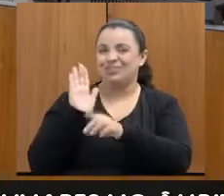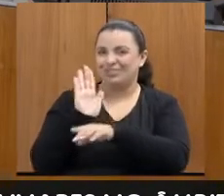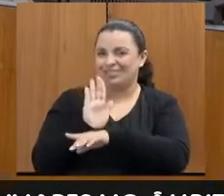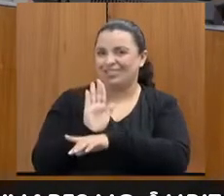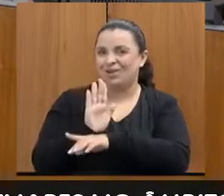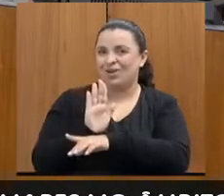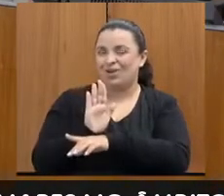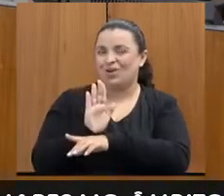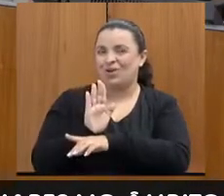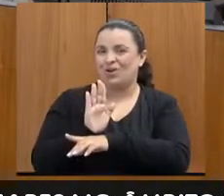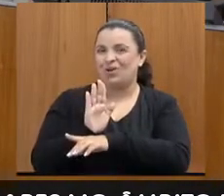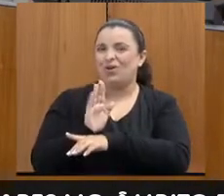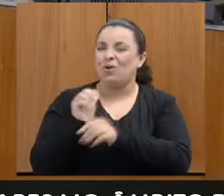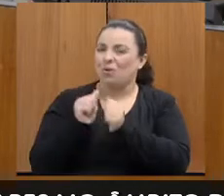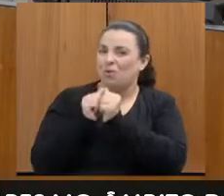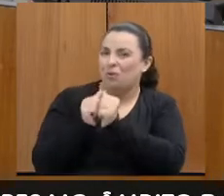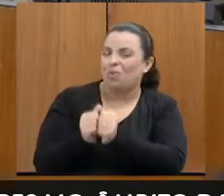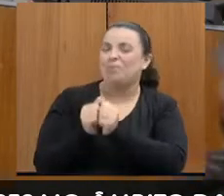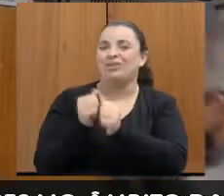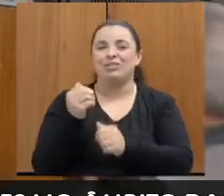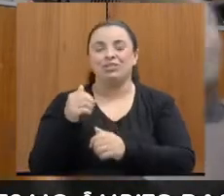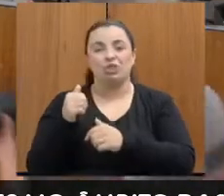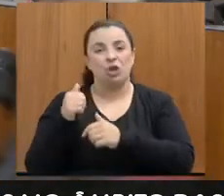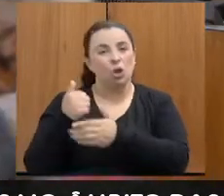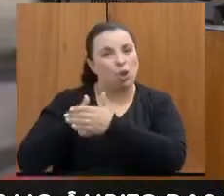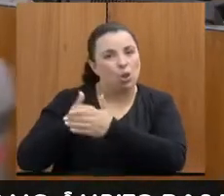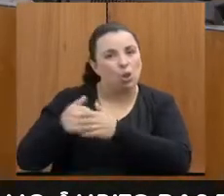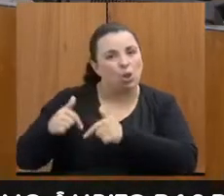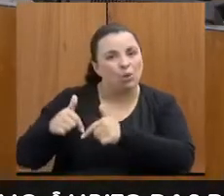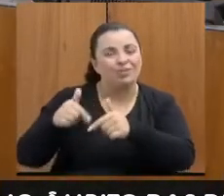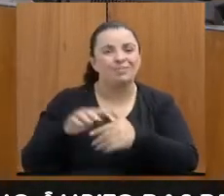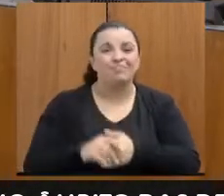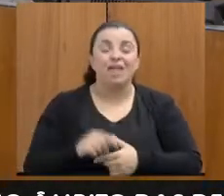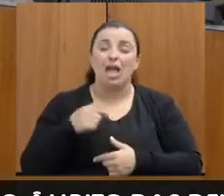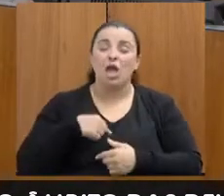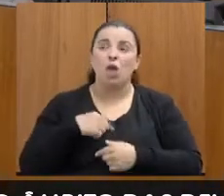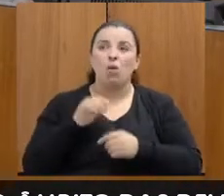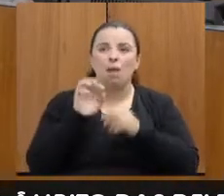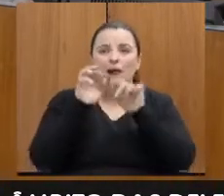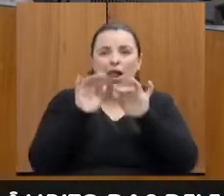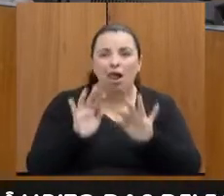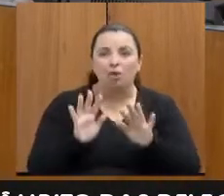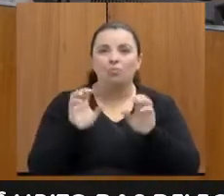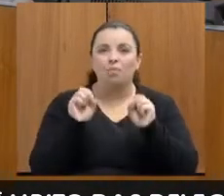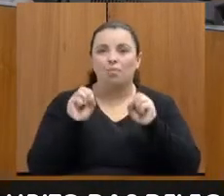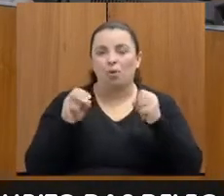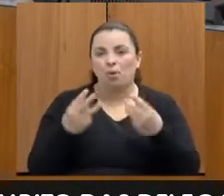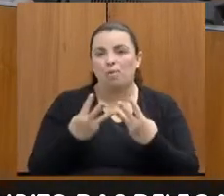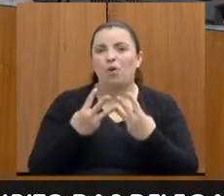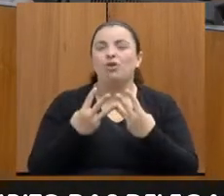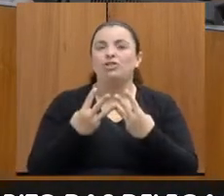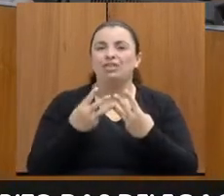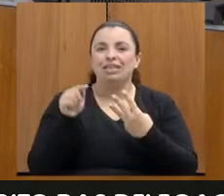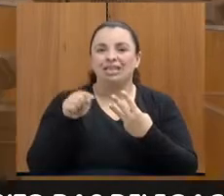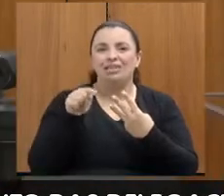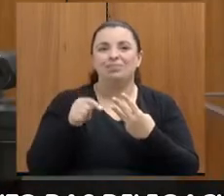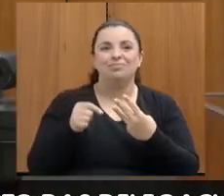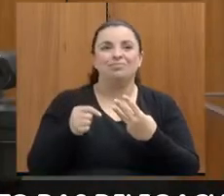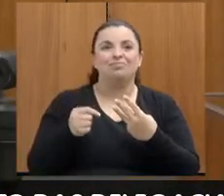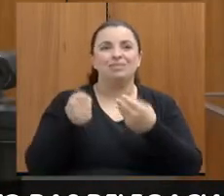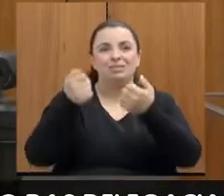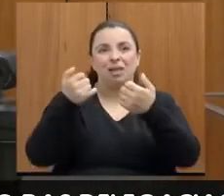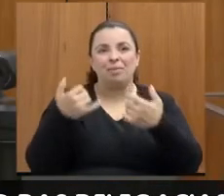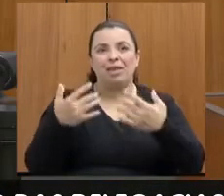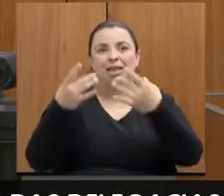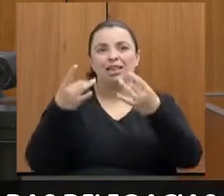fiz um, não sei se caberia, um PowerPointzinho. Talvez ilustre até, respondendo todas essas questões, eu acho que